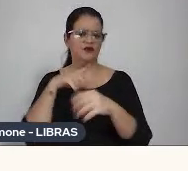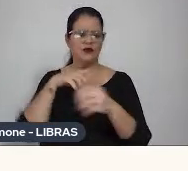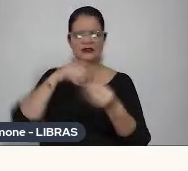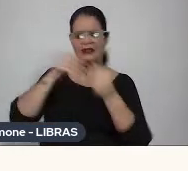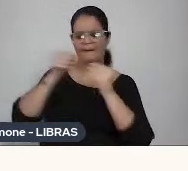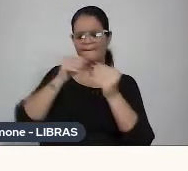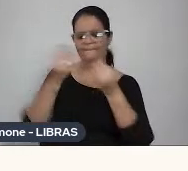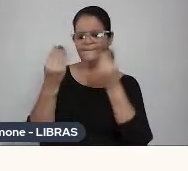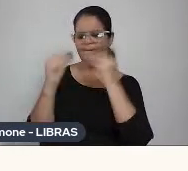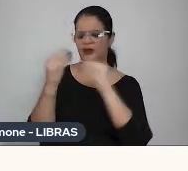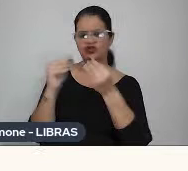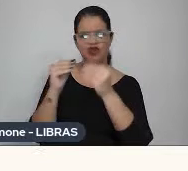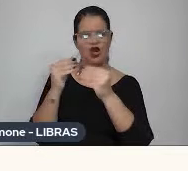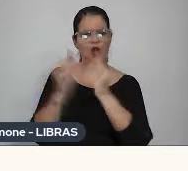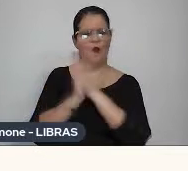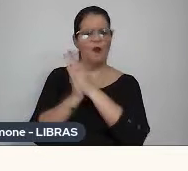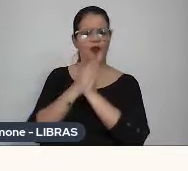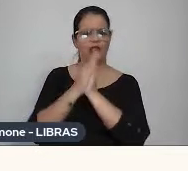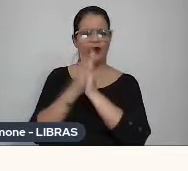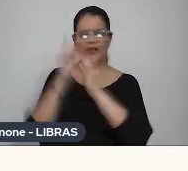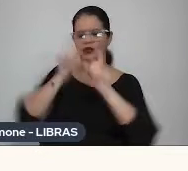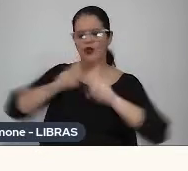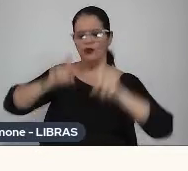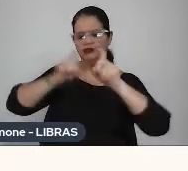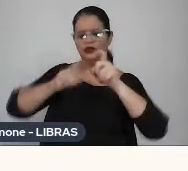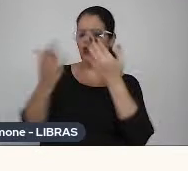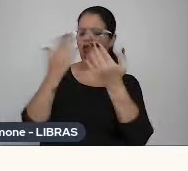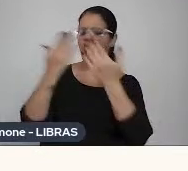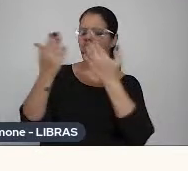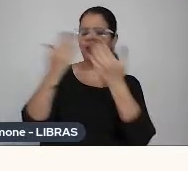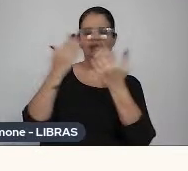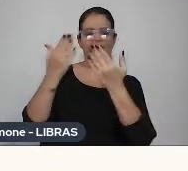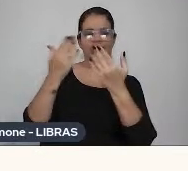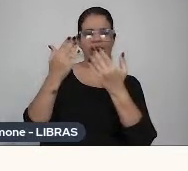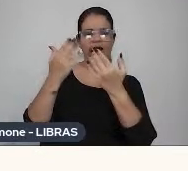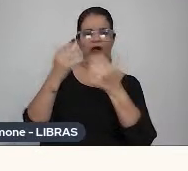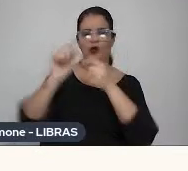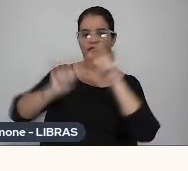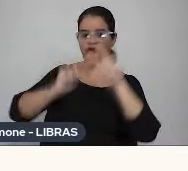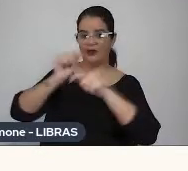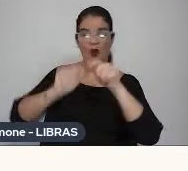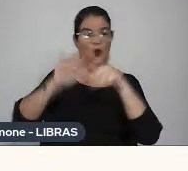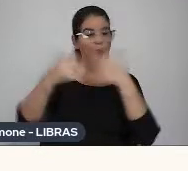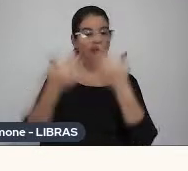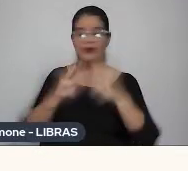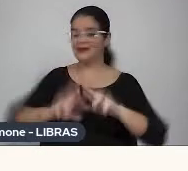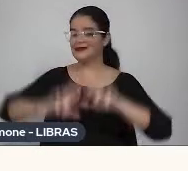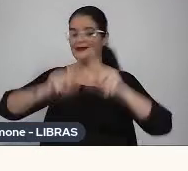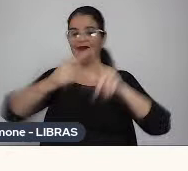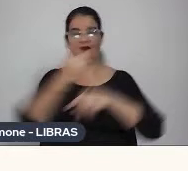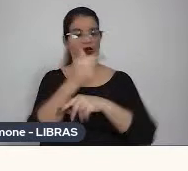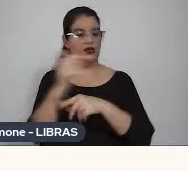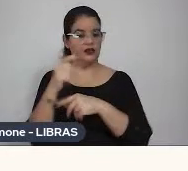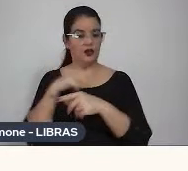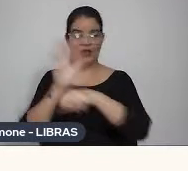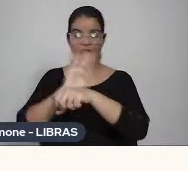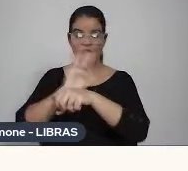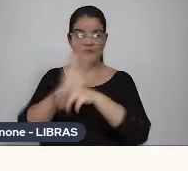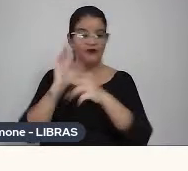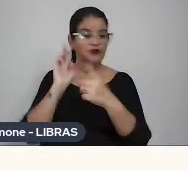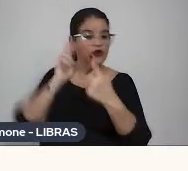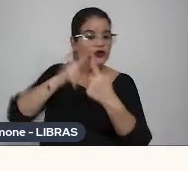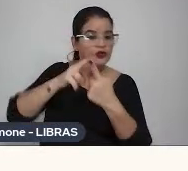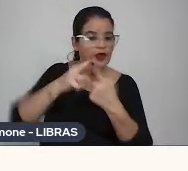pouco e vai pro computador ver, comparar os frames, né, eu acho que quando você não tem essa referência, um vídeo de referência,